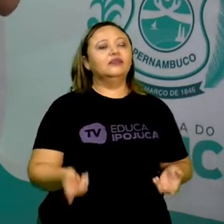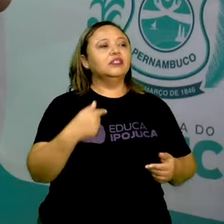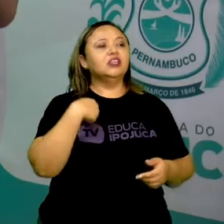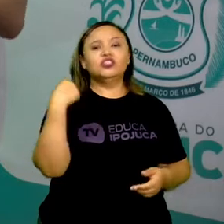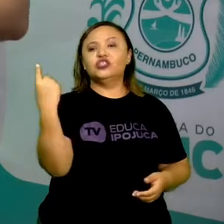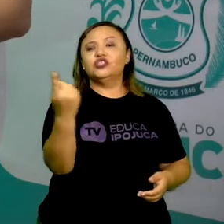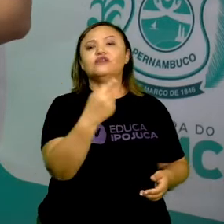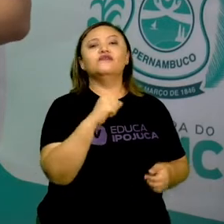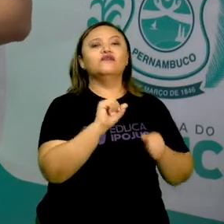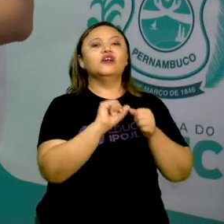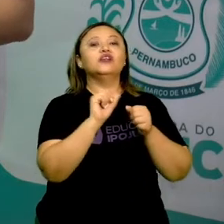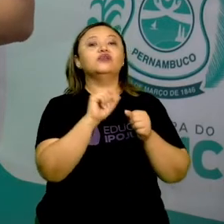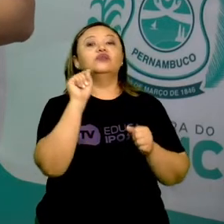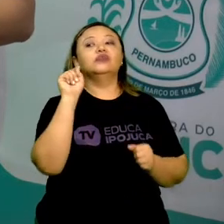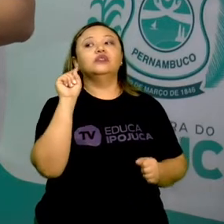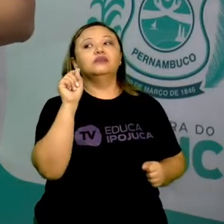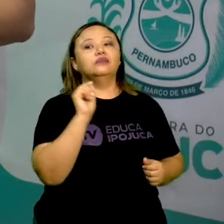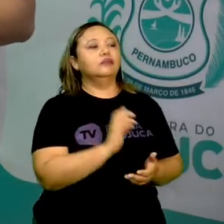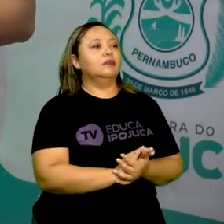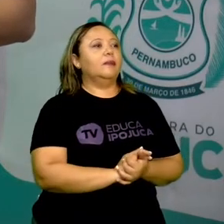O que você faz?